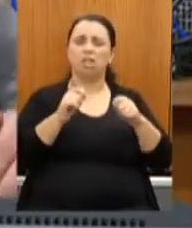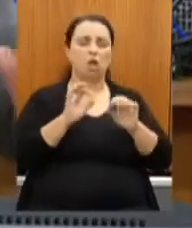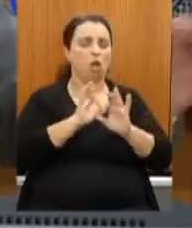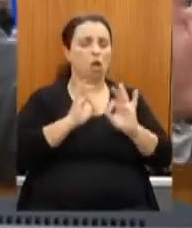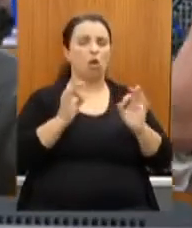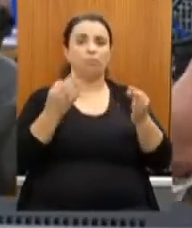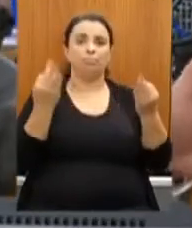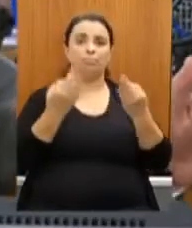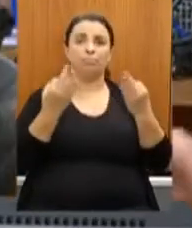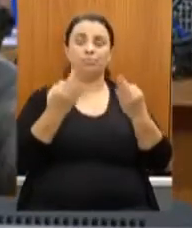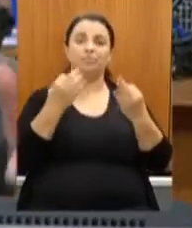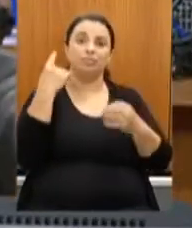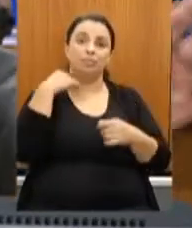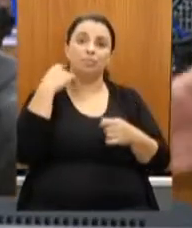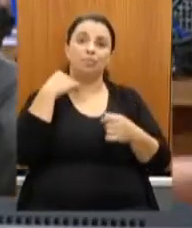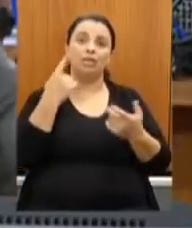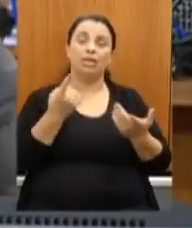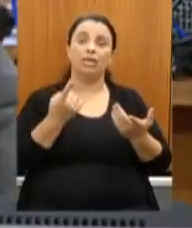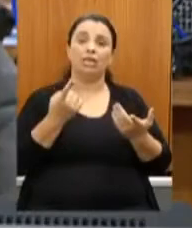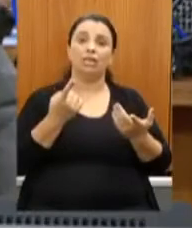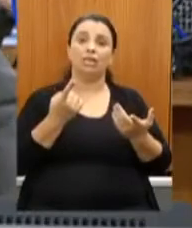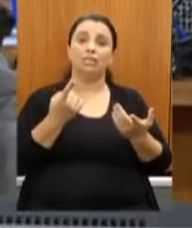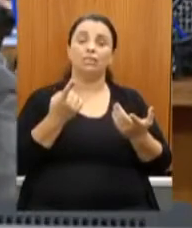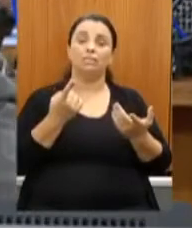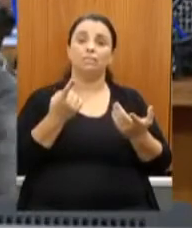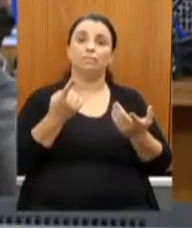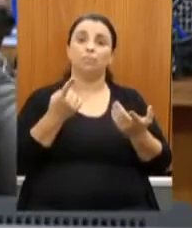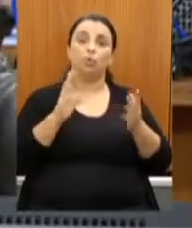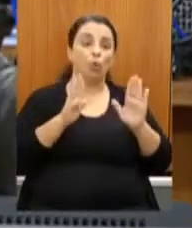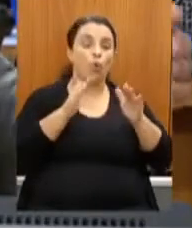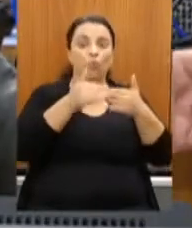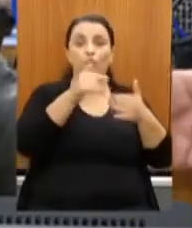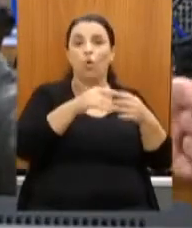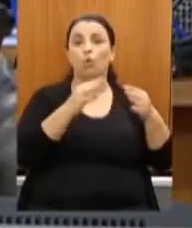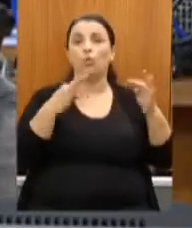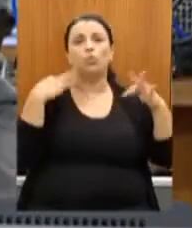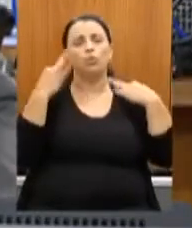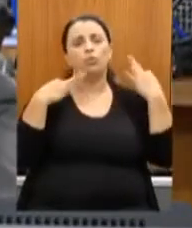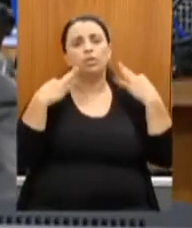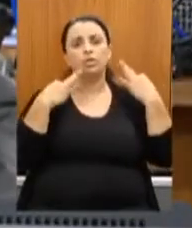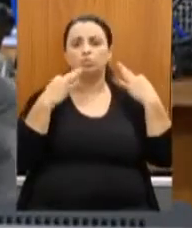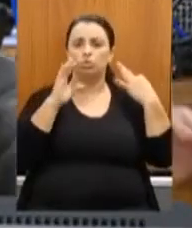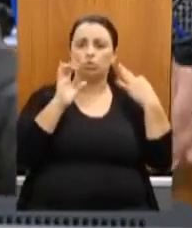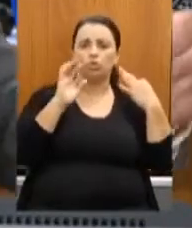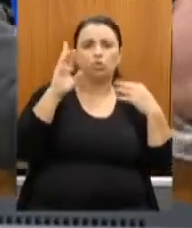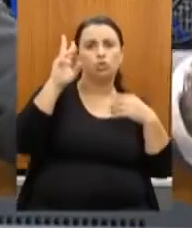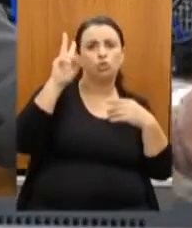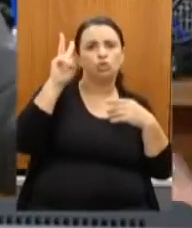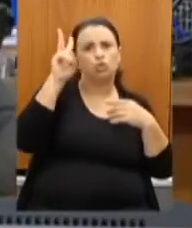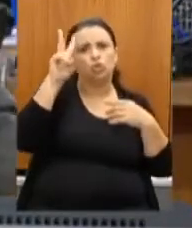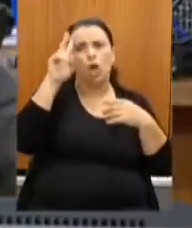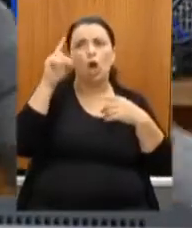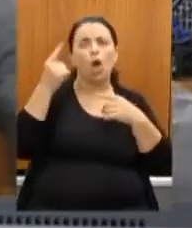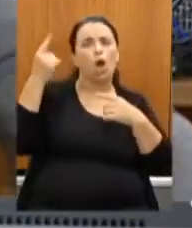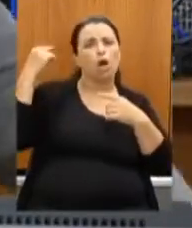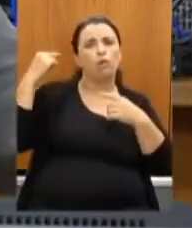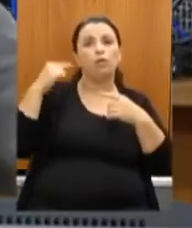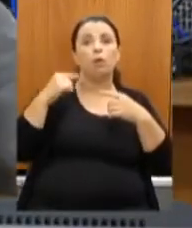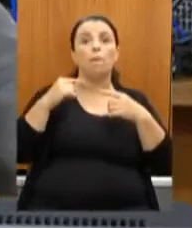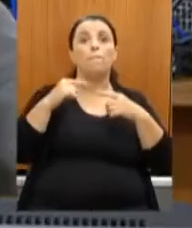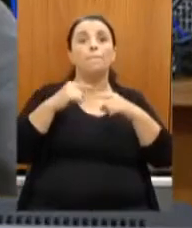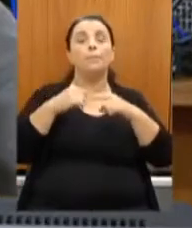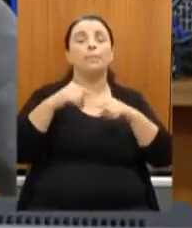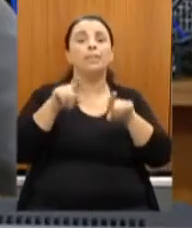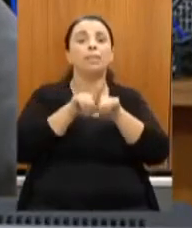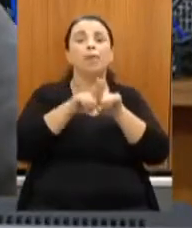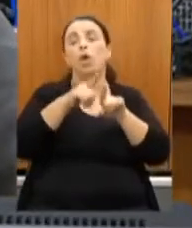questão do turismo e não só o turismo histórico, mas o menciona aí a